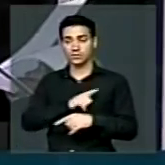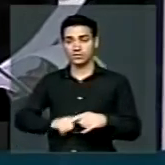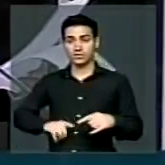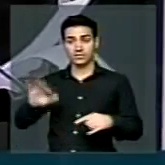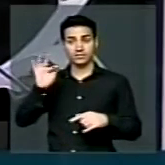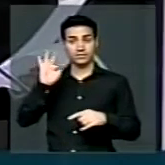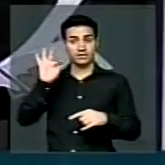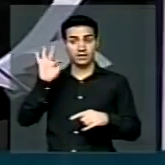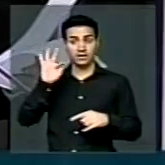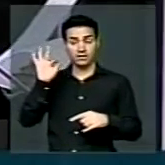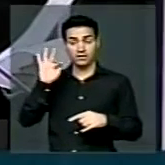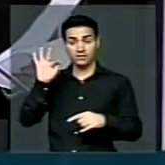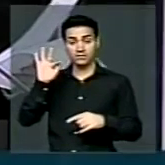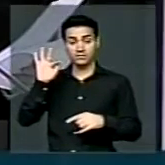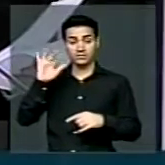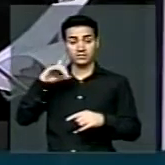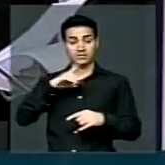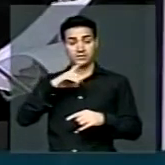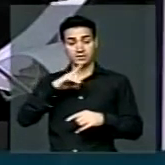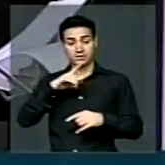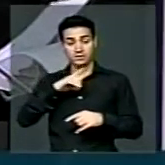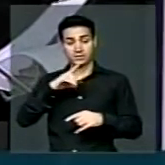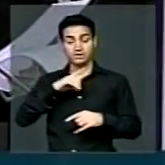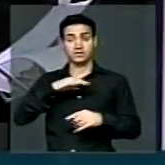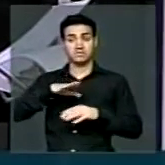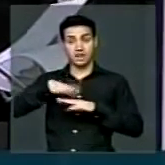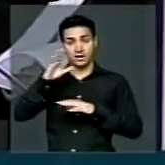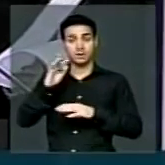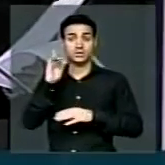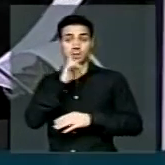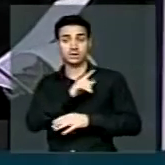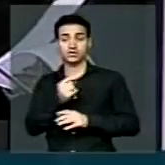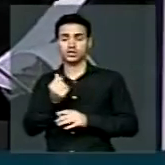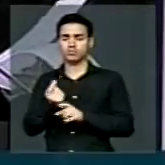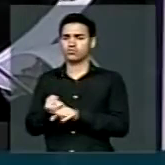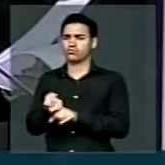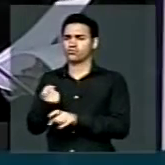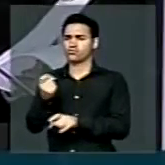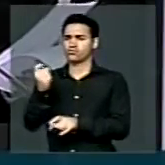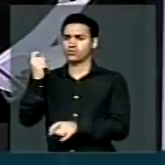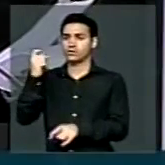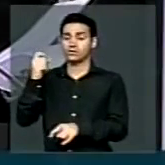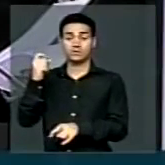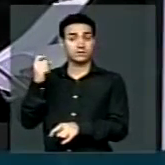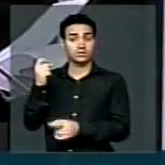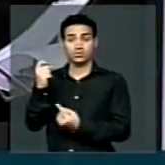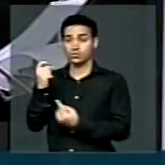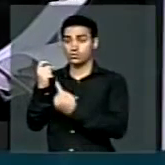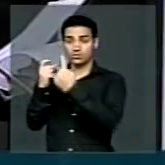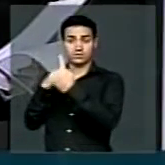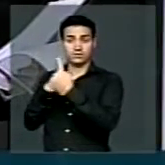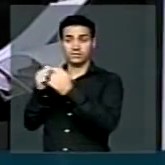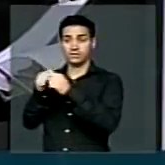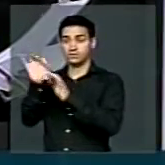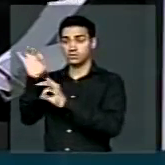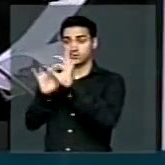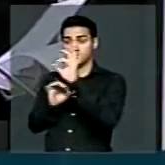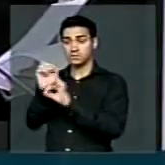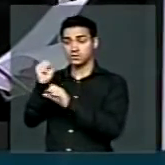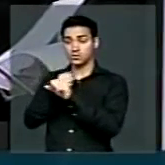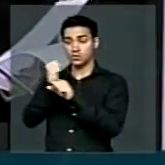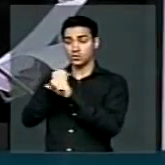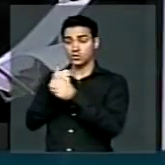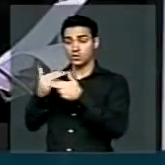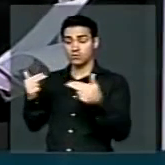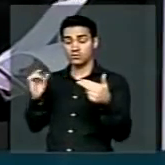União, que, donatária dos filões mais copiosos de arrecadação, praticamente monopoliza planejamento e execução de obras,